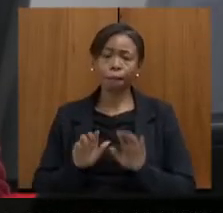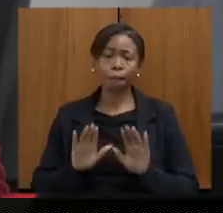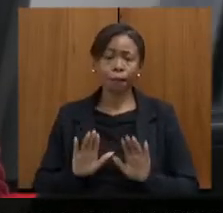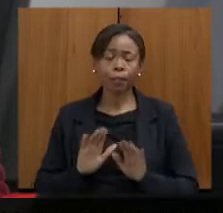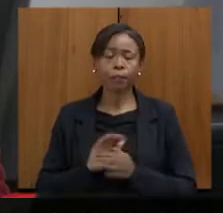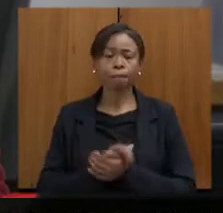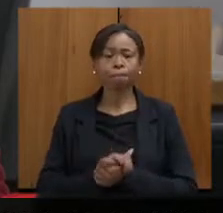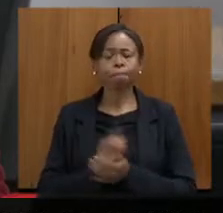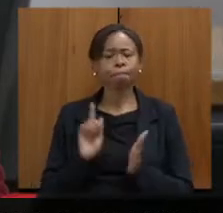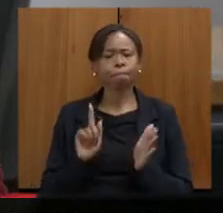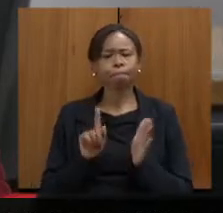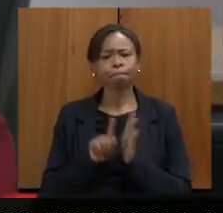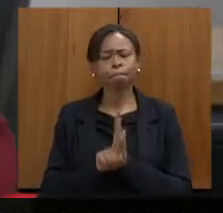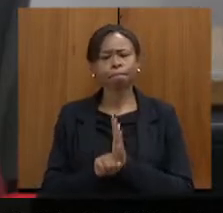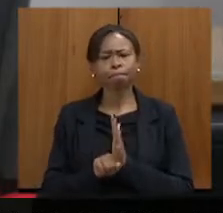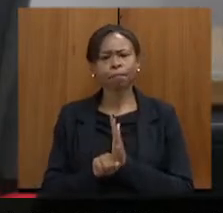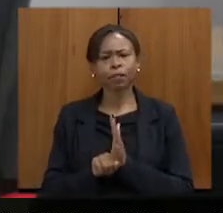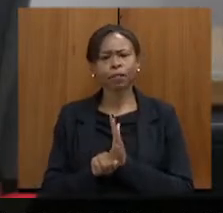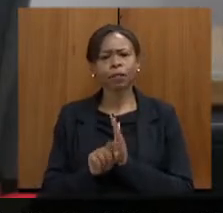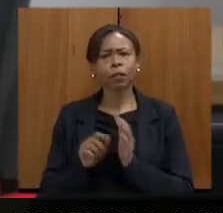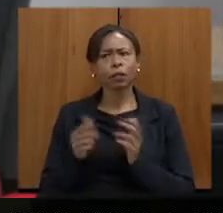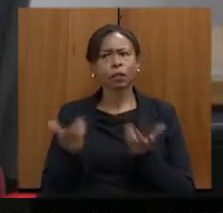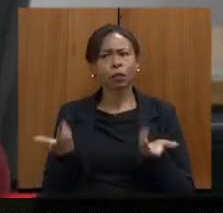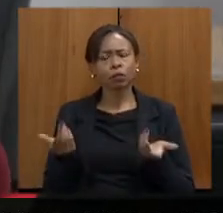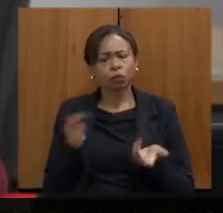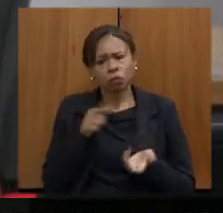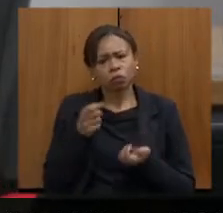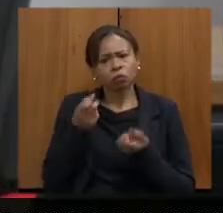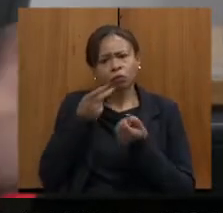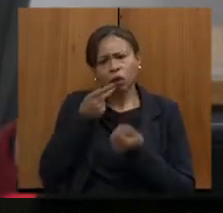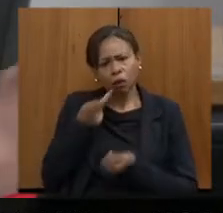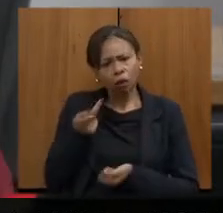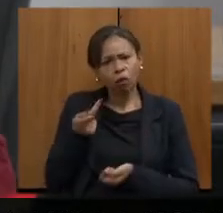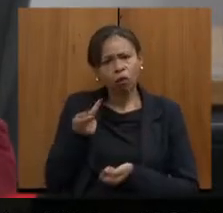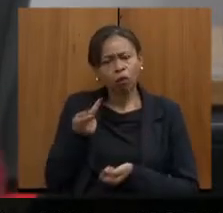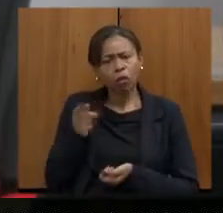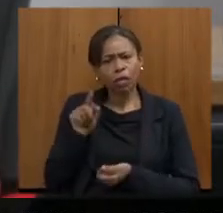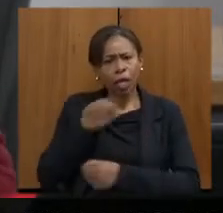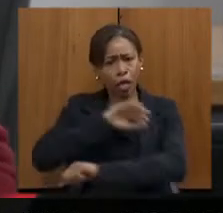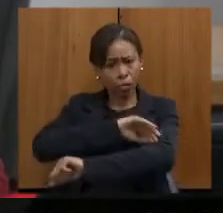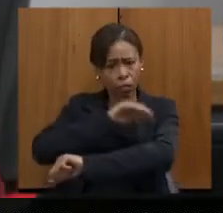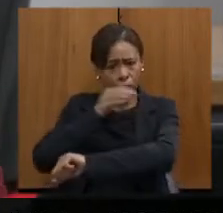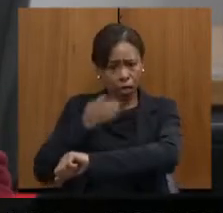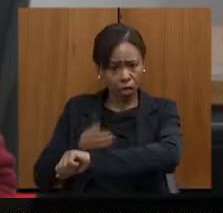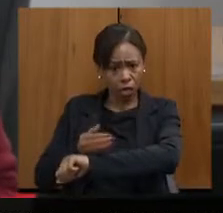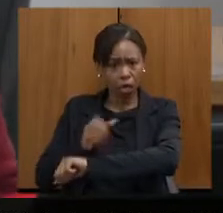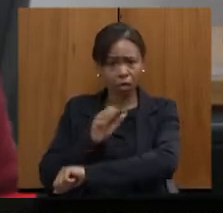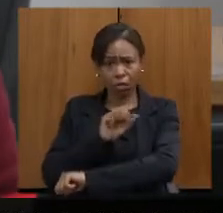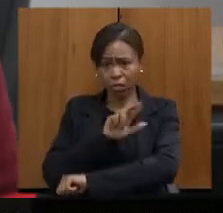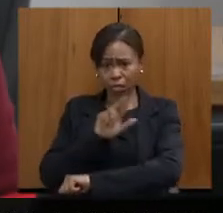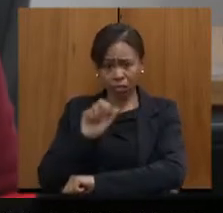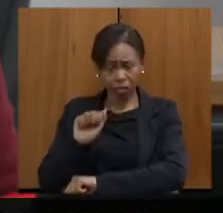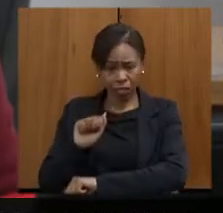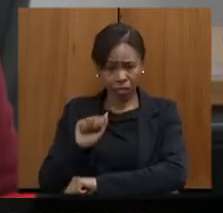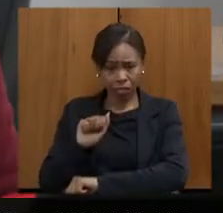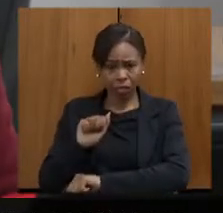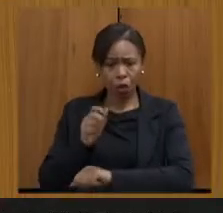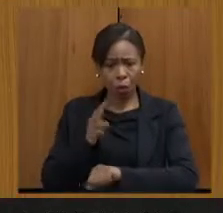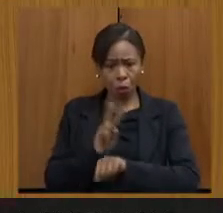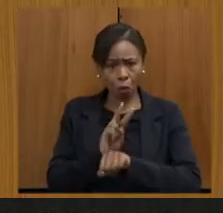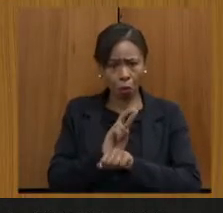Eu perguntaria, então, se, diante dessa sua afirmação de que a serra está protegida, a Tamisa foi